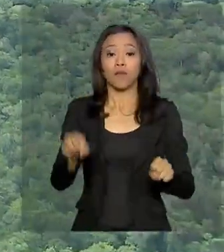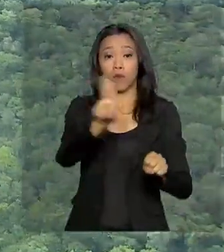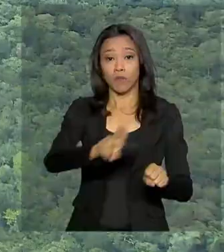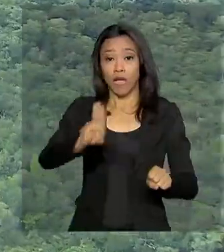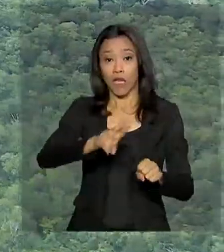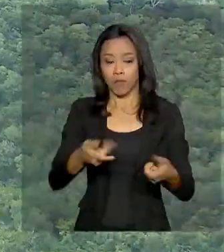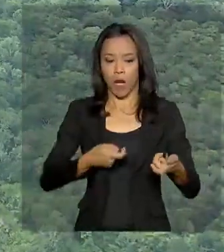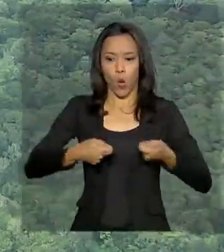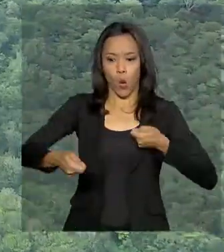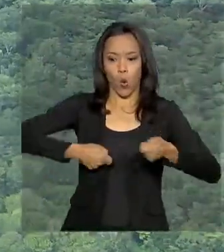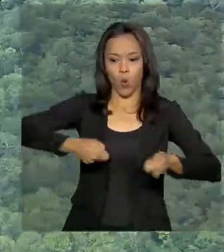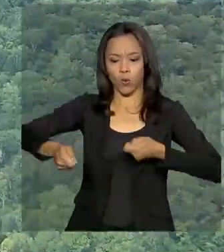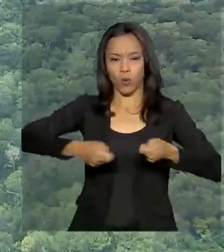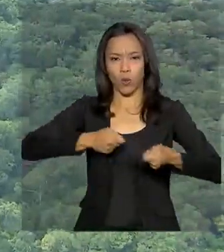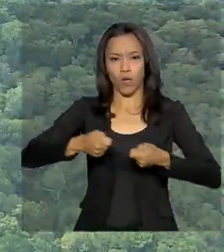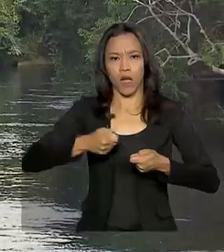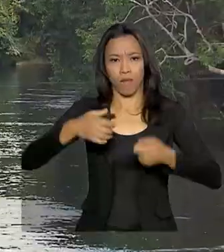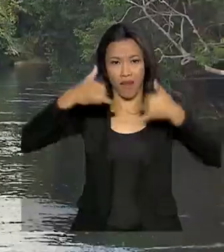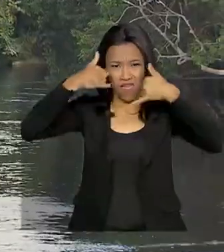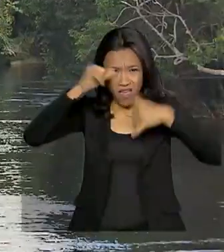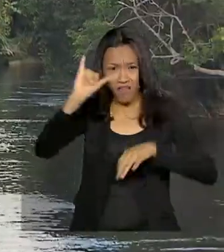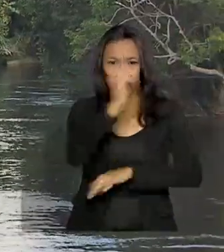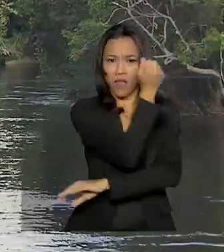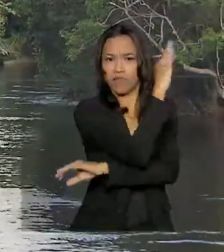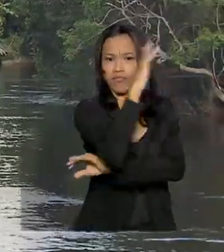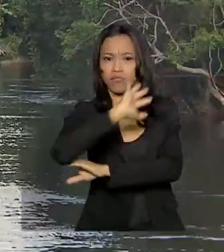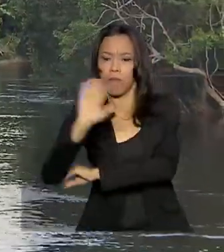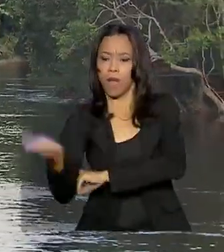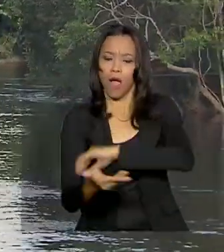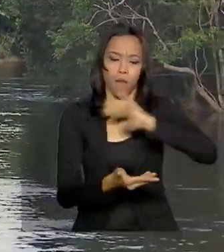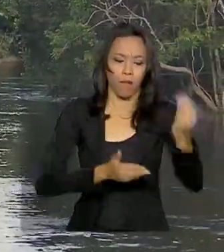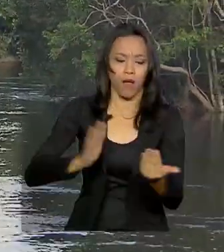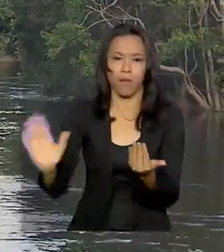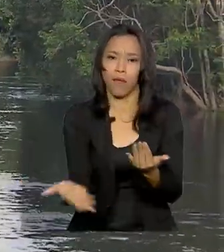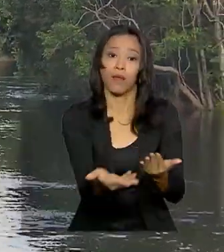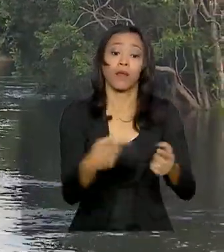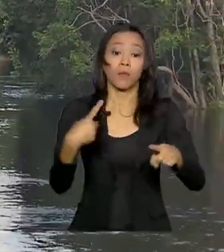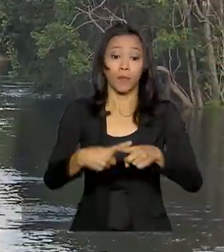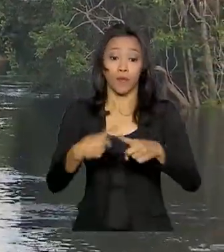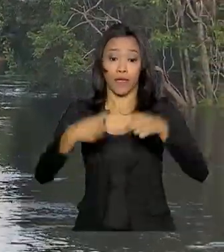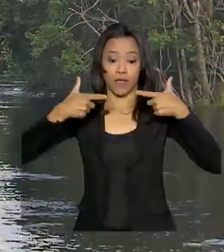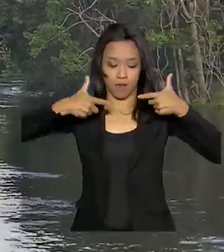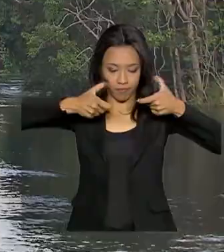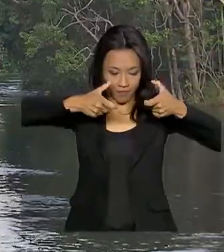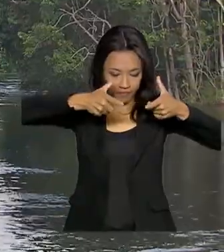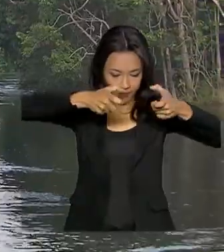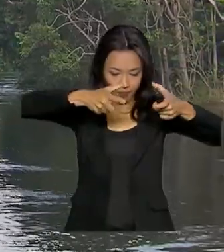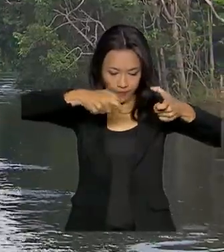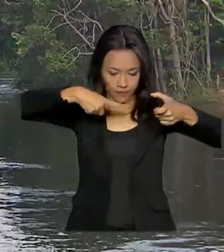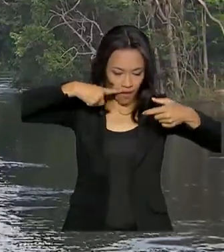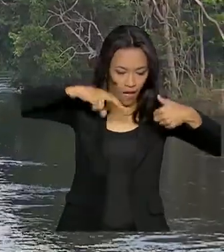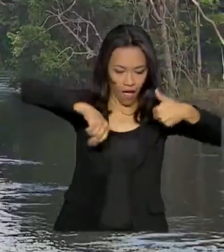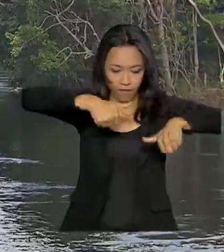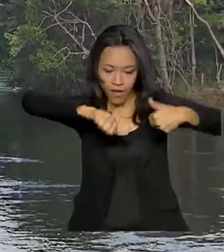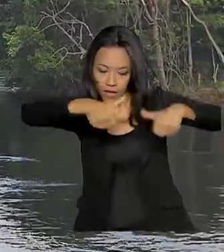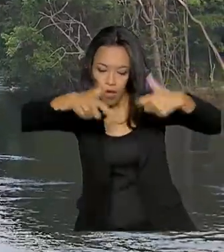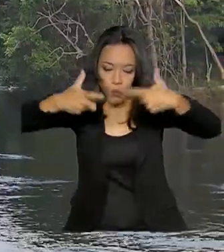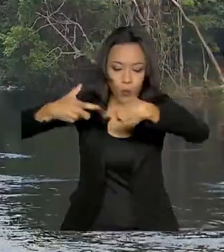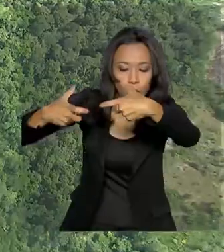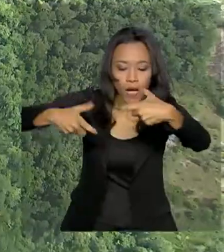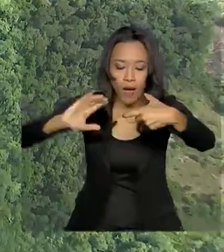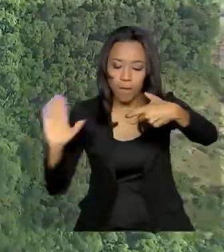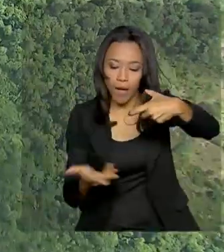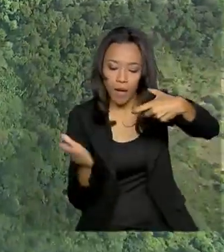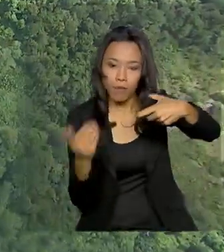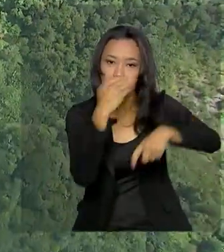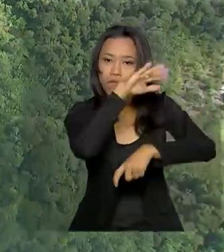desmatamento no país vão ser reforçados. Isso porque o sistema DETER, a principal ferramenta para avaliar as áreas desmatadas,